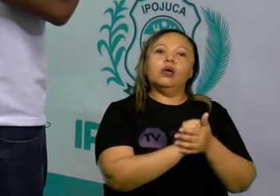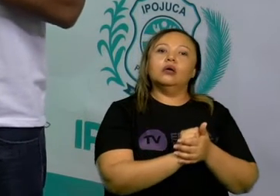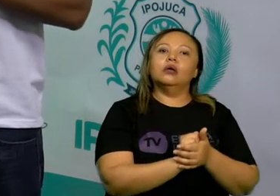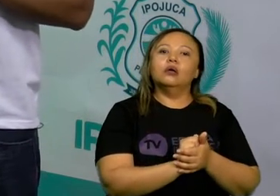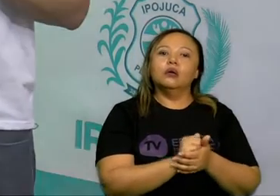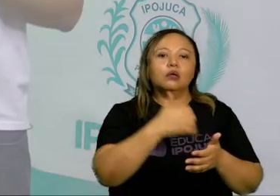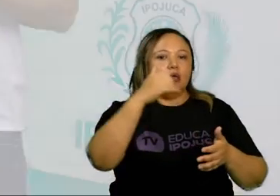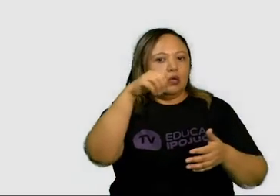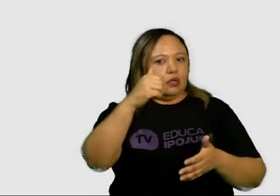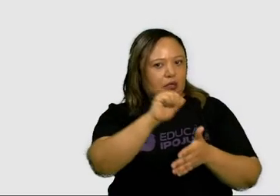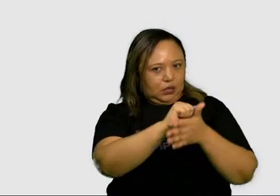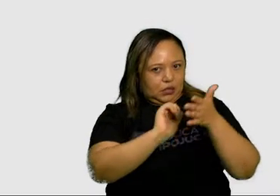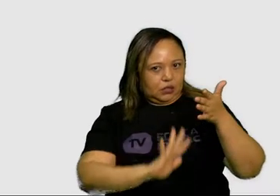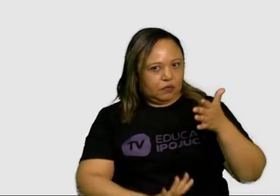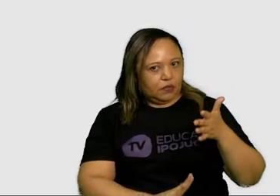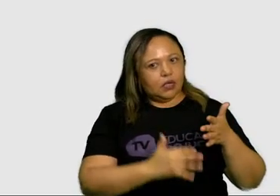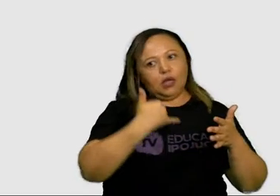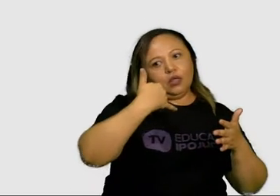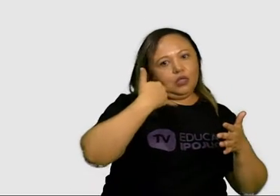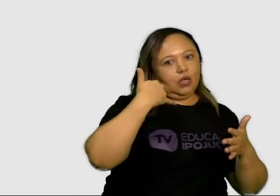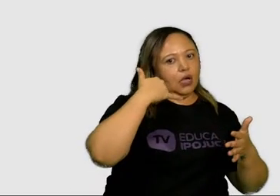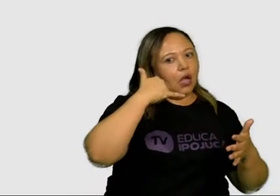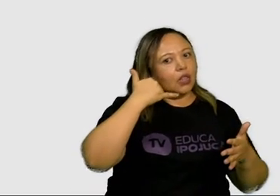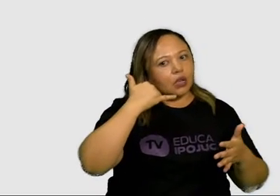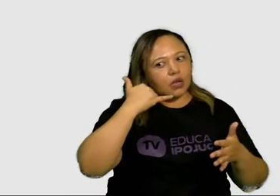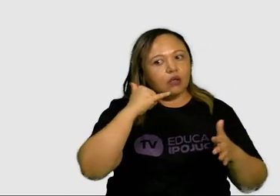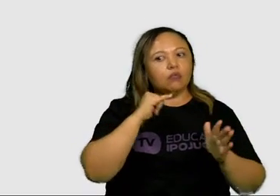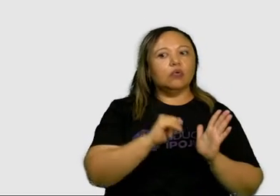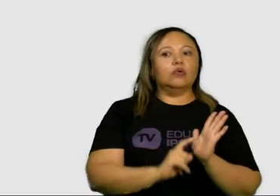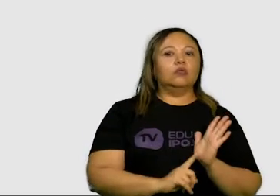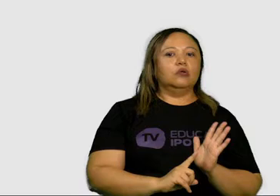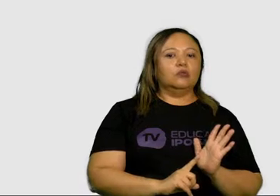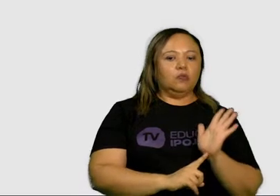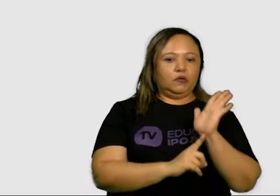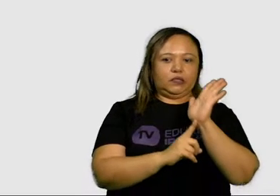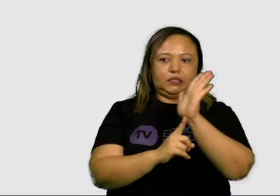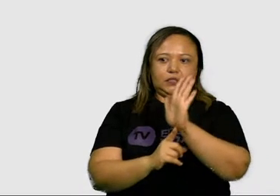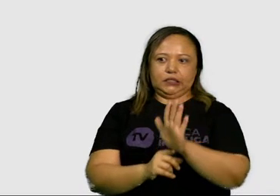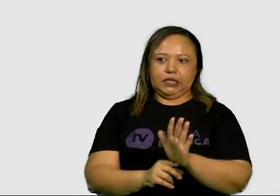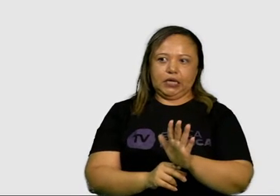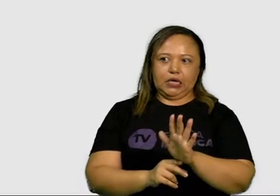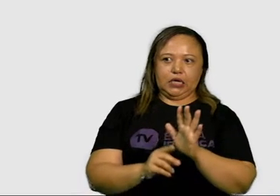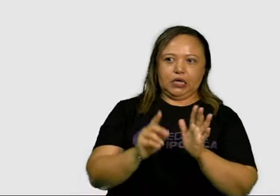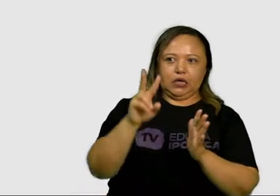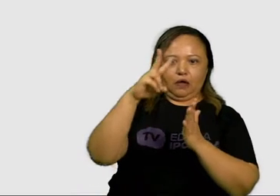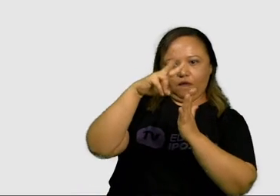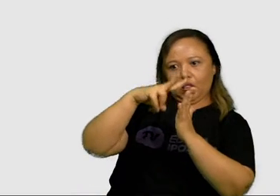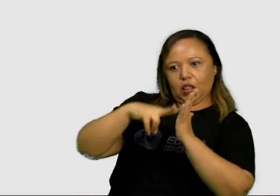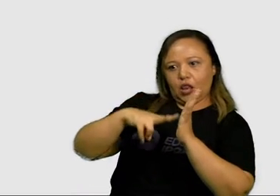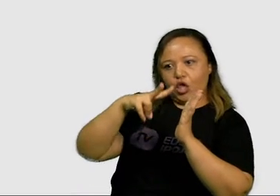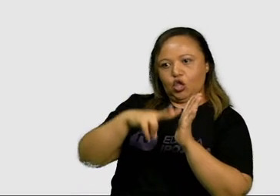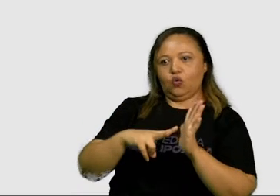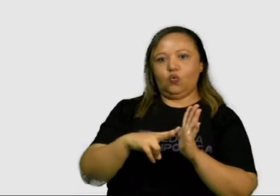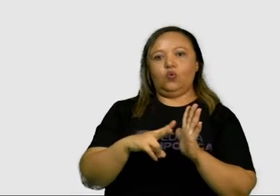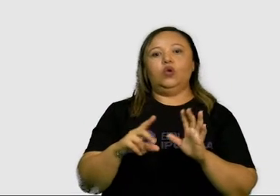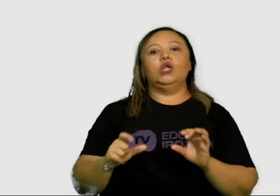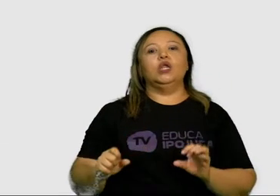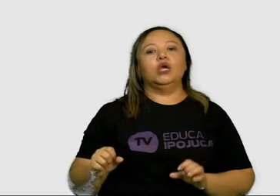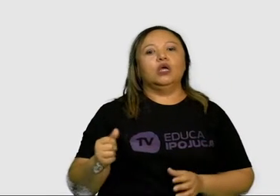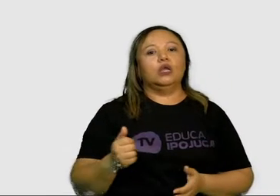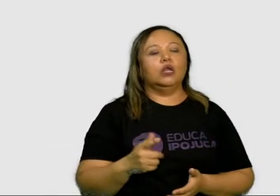coloquem aqui, direcionem ele para esse QR Code, para que vocês possam fazer a leitura desse QR Code.